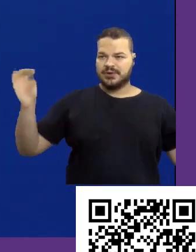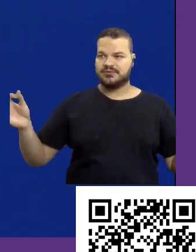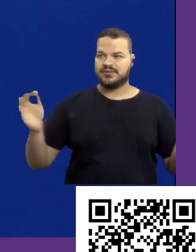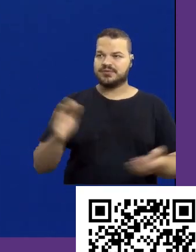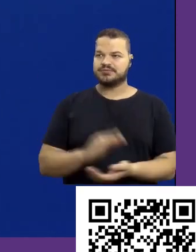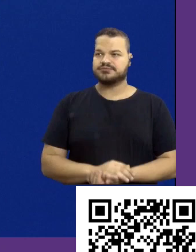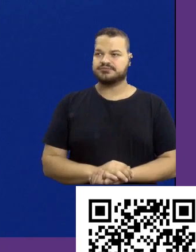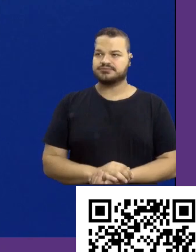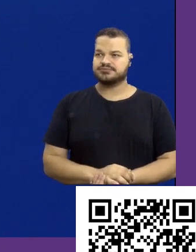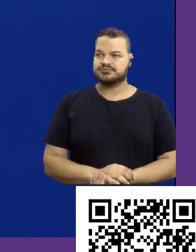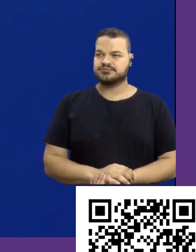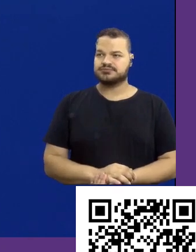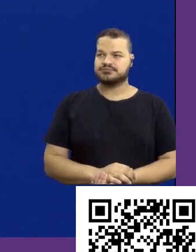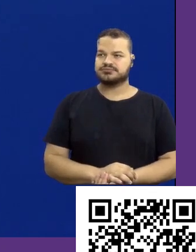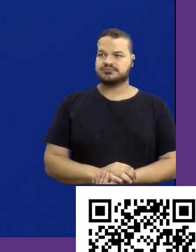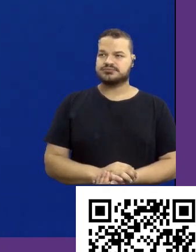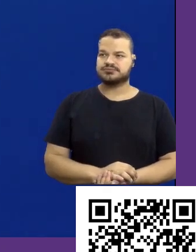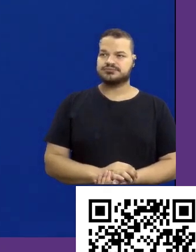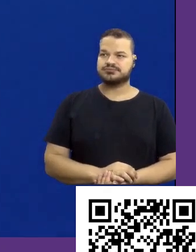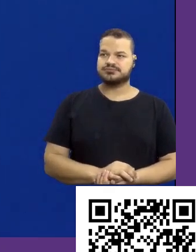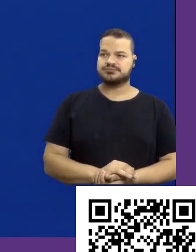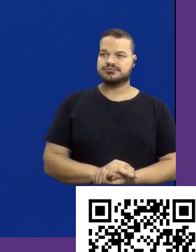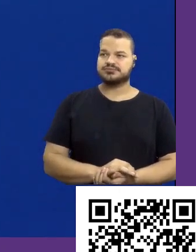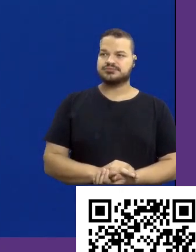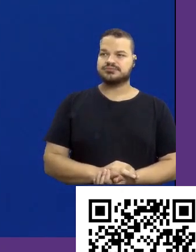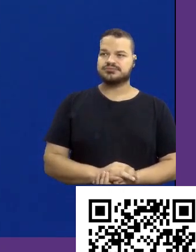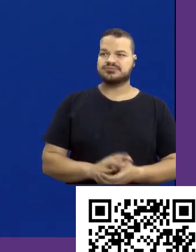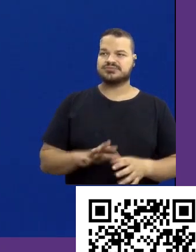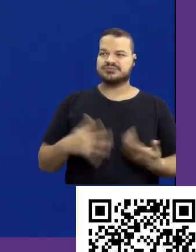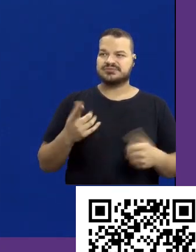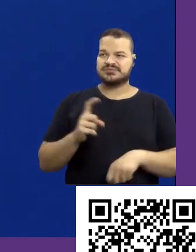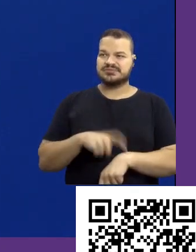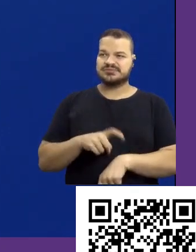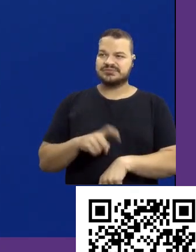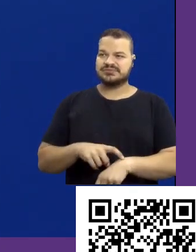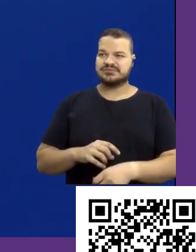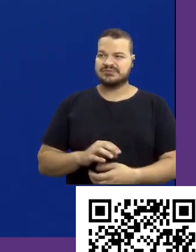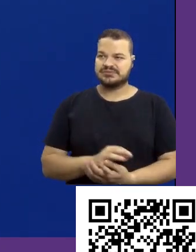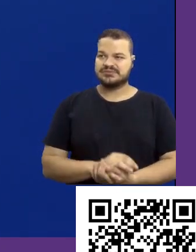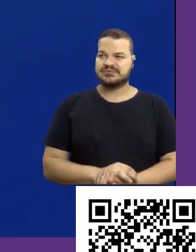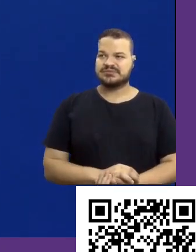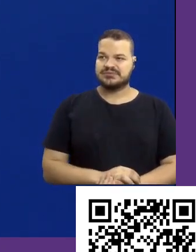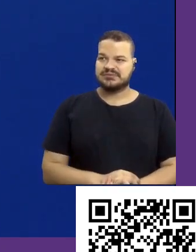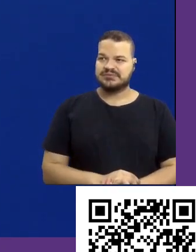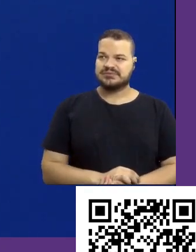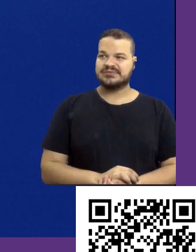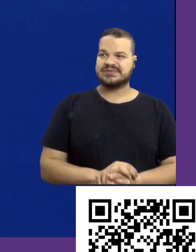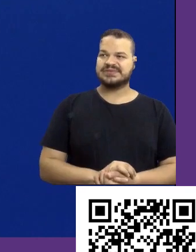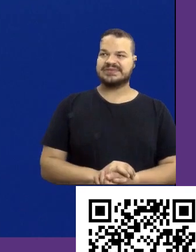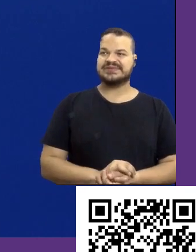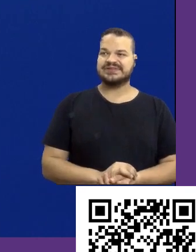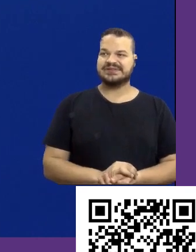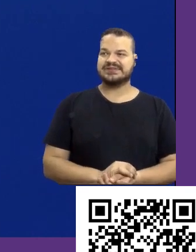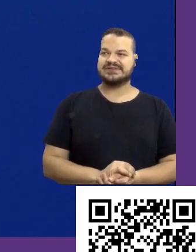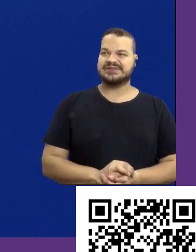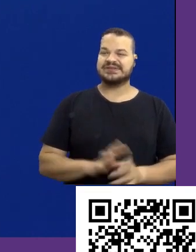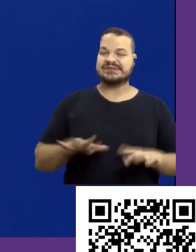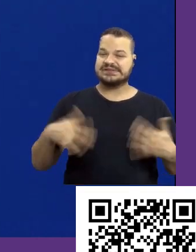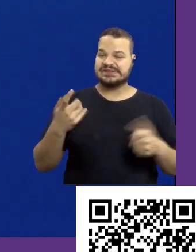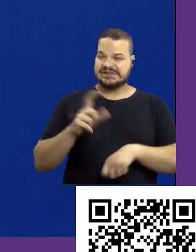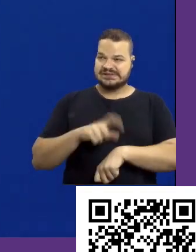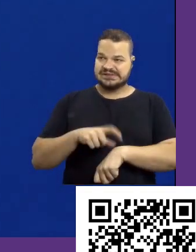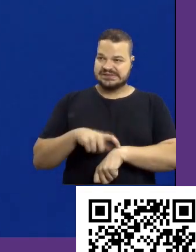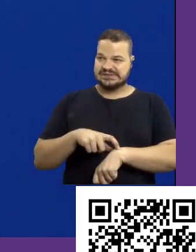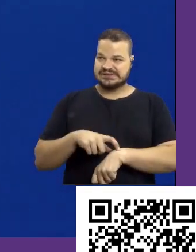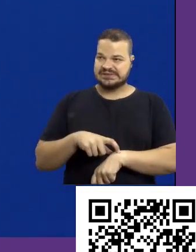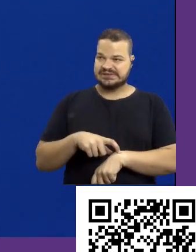Mais algum? Tem mais algum. Tem uma ali. Será que dá tempo? Será que dá tempo? Está respondendo rapidinho. será que dá tempo? Para mais